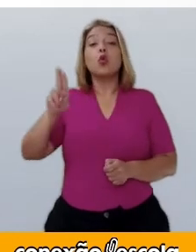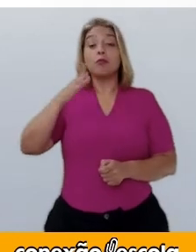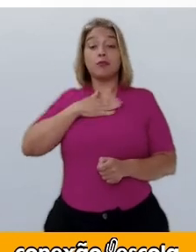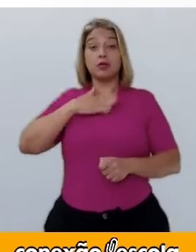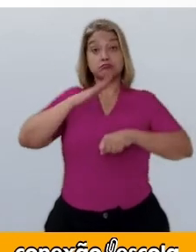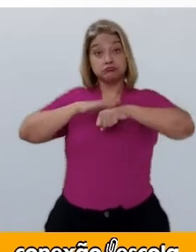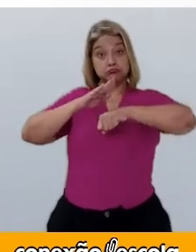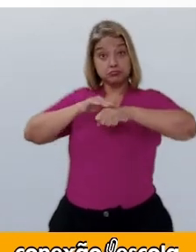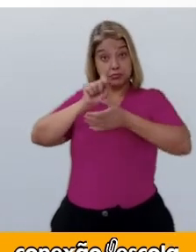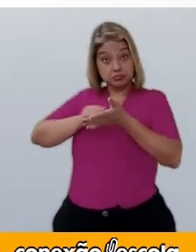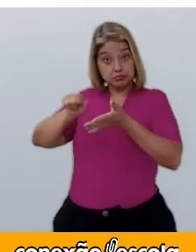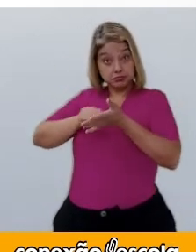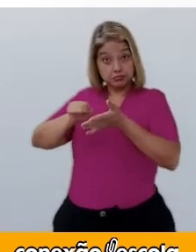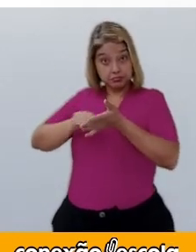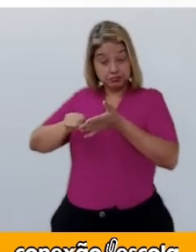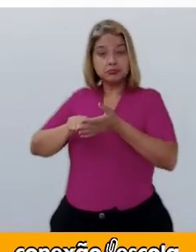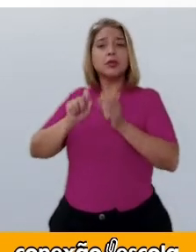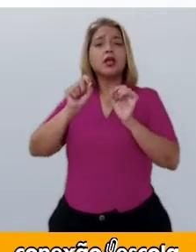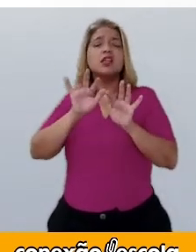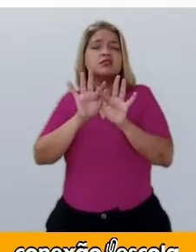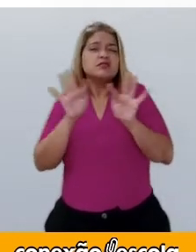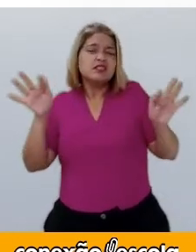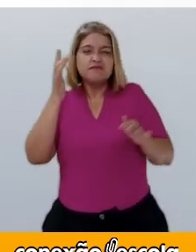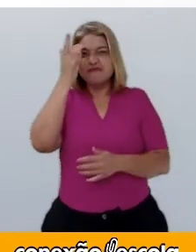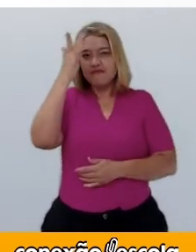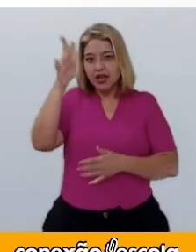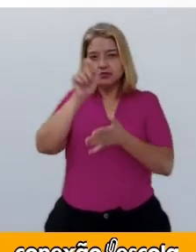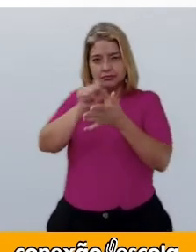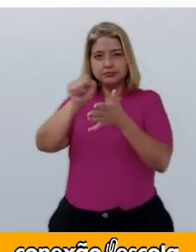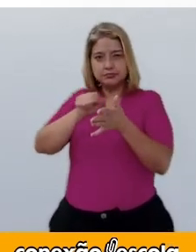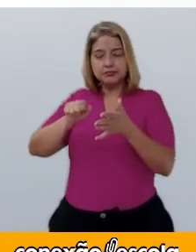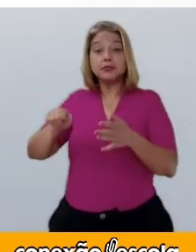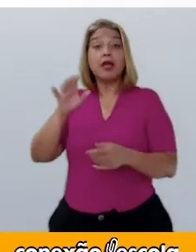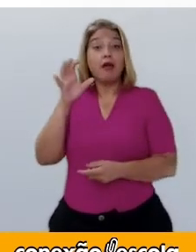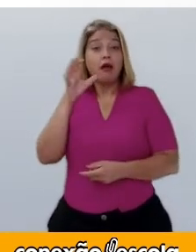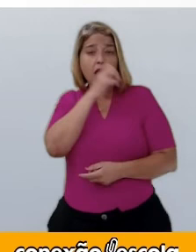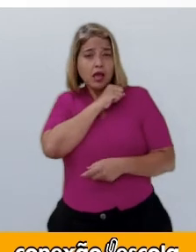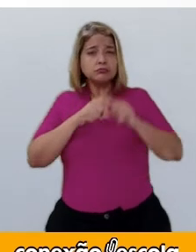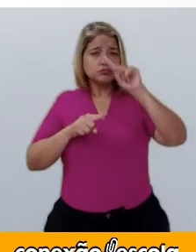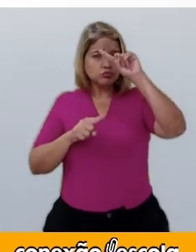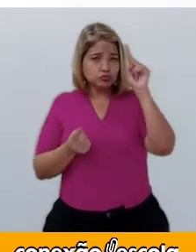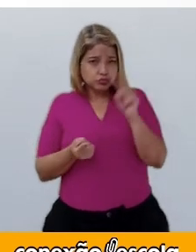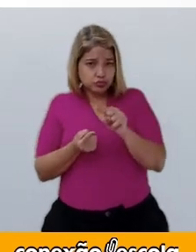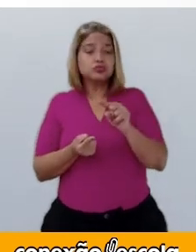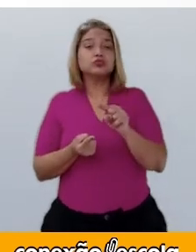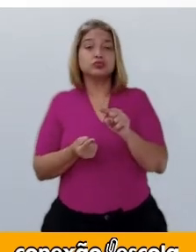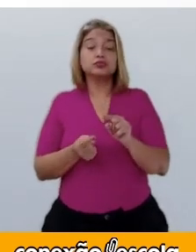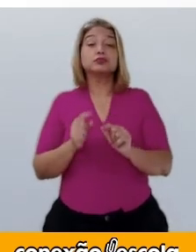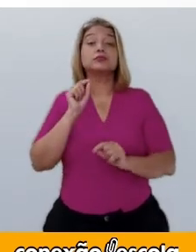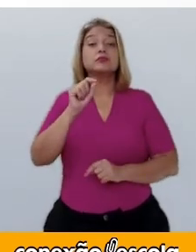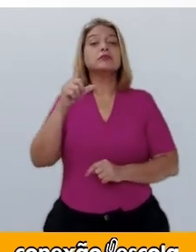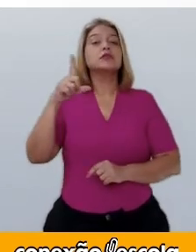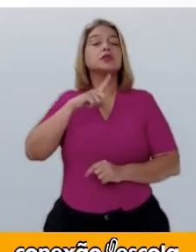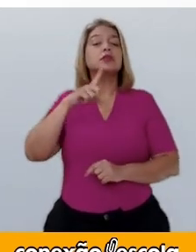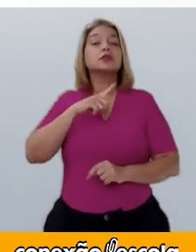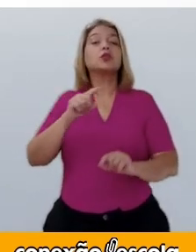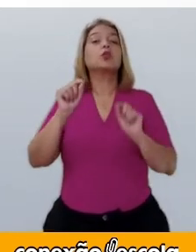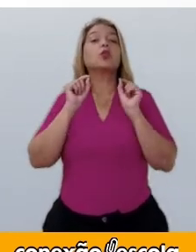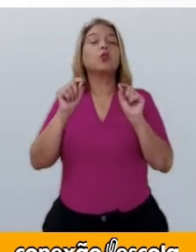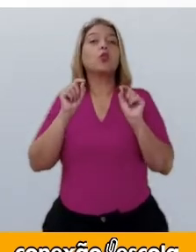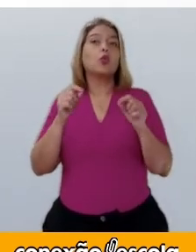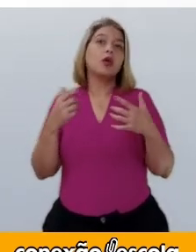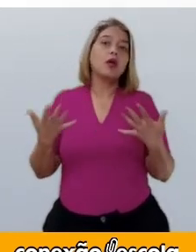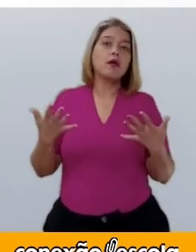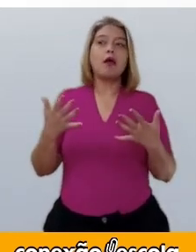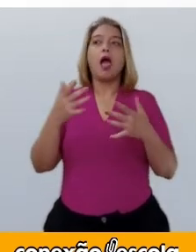Foi escrito de forma simples? É breve? Contém uma intenção